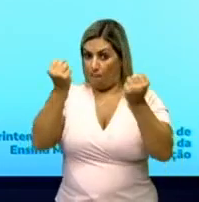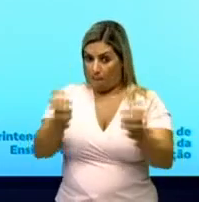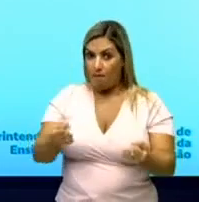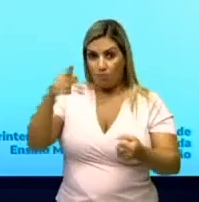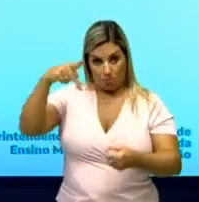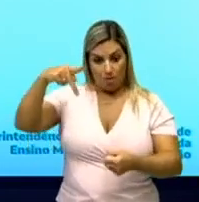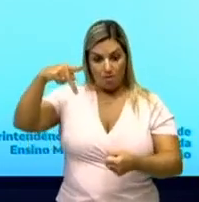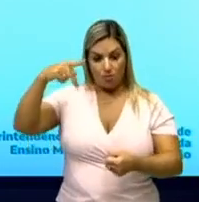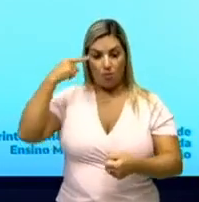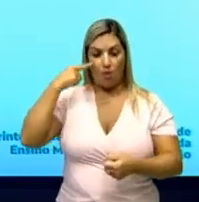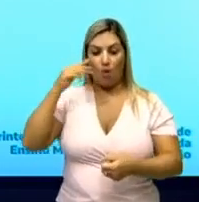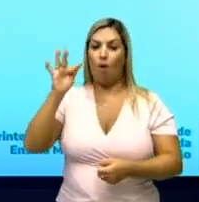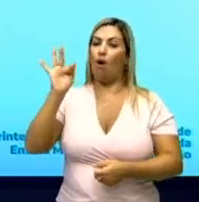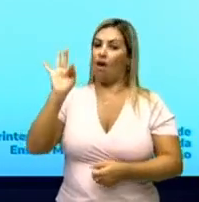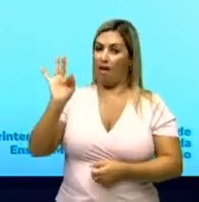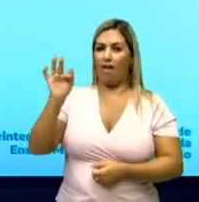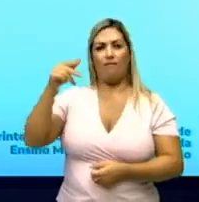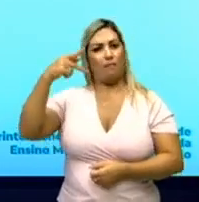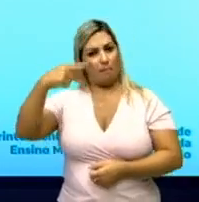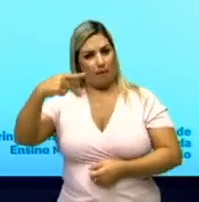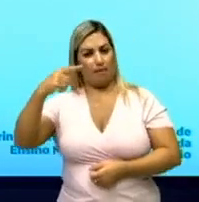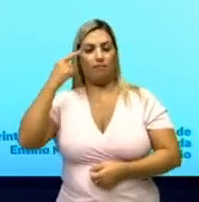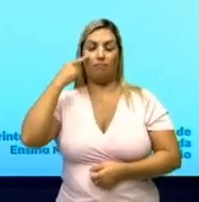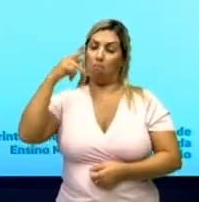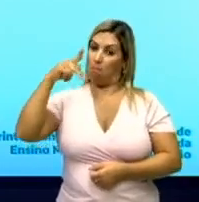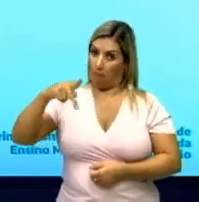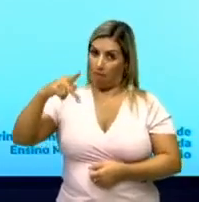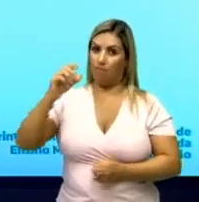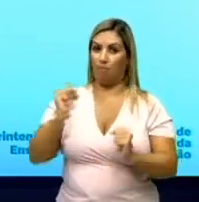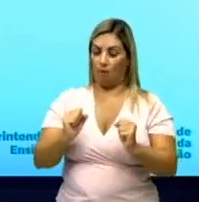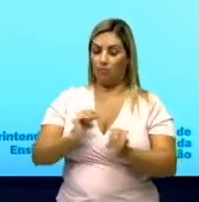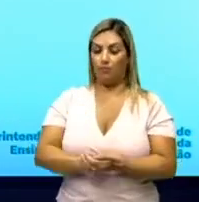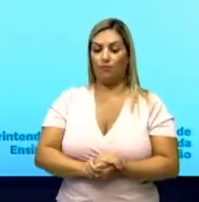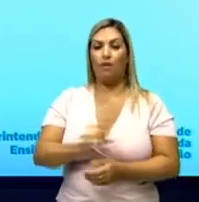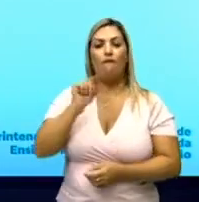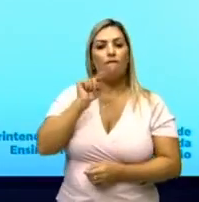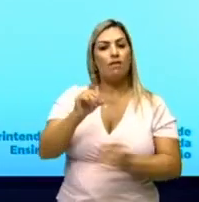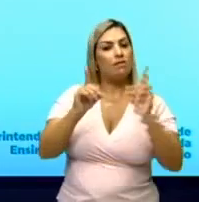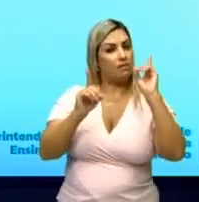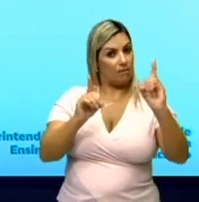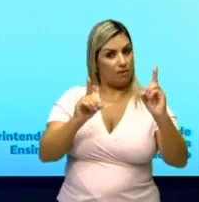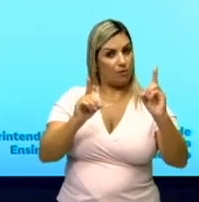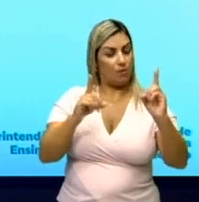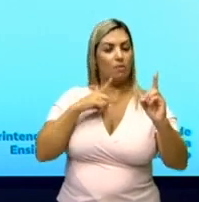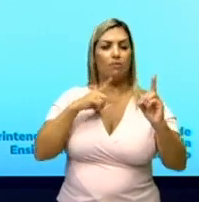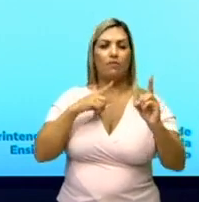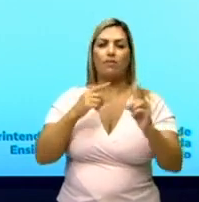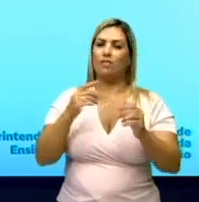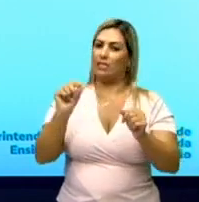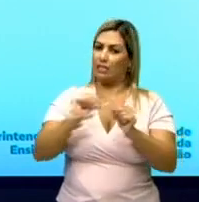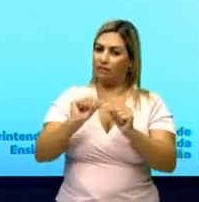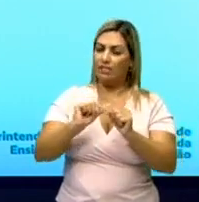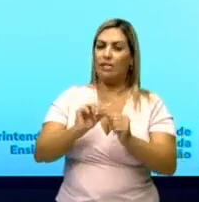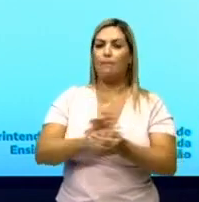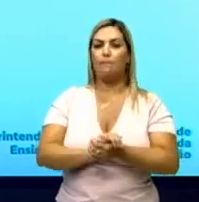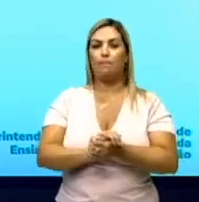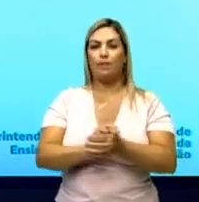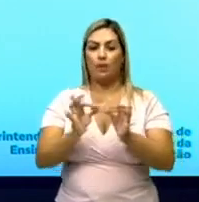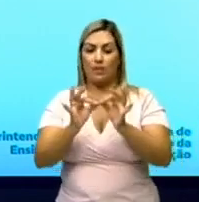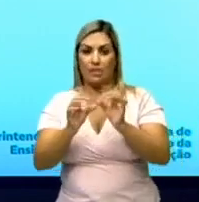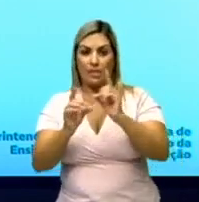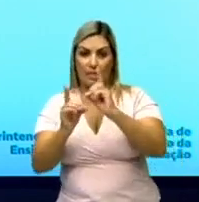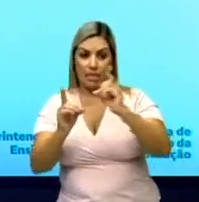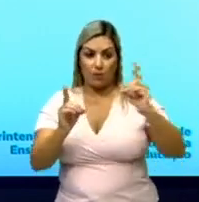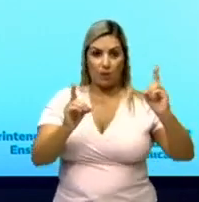peso. Posso colocar Fp, ou somente P, se você quiser, vezes o deslocamento que ele vai sofrer. No caso, esse deslocamento vai ser uma